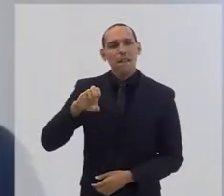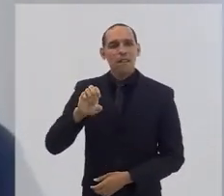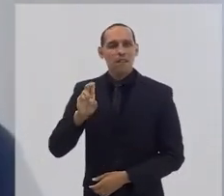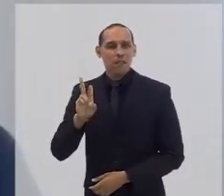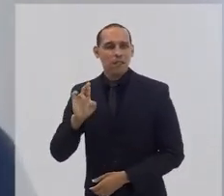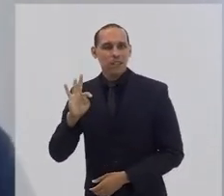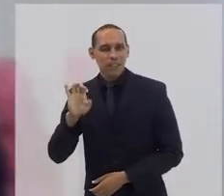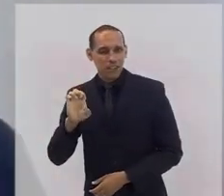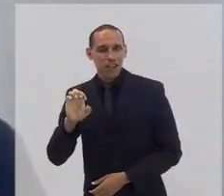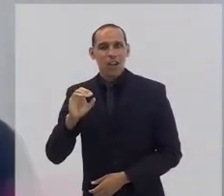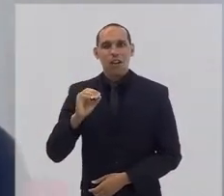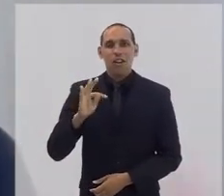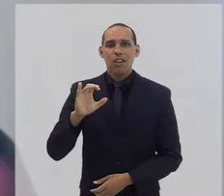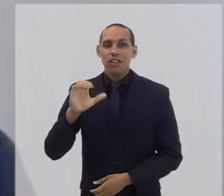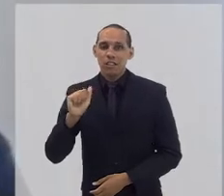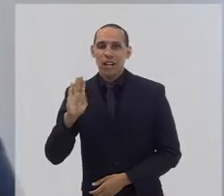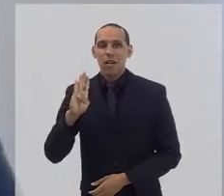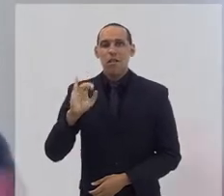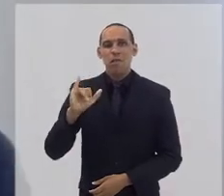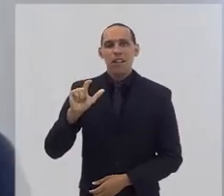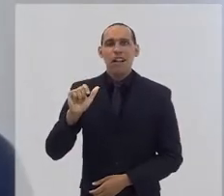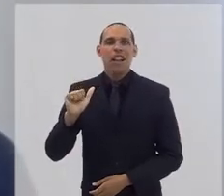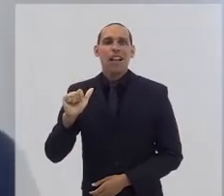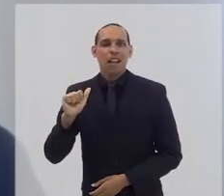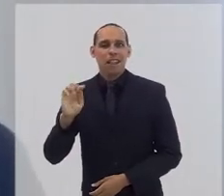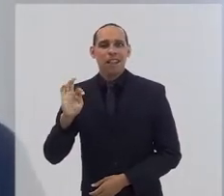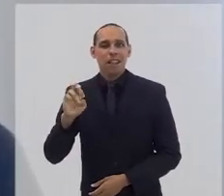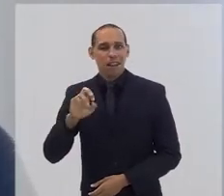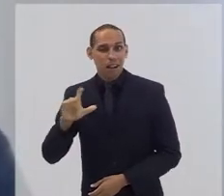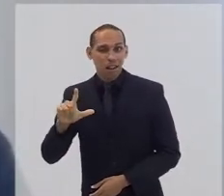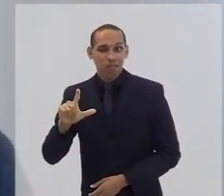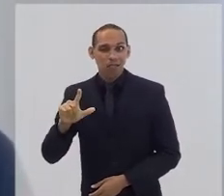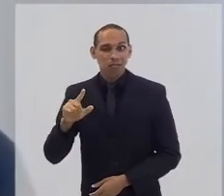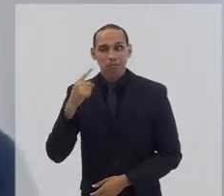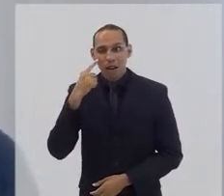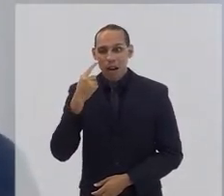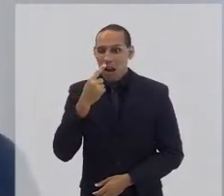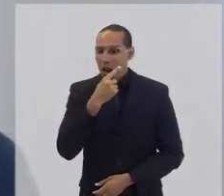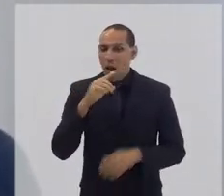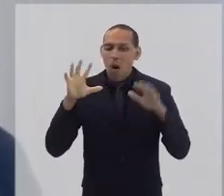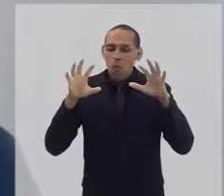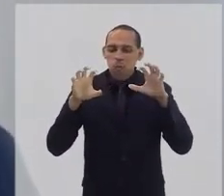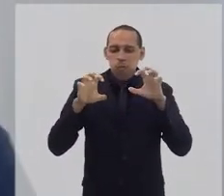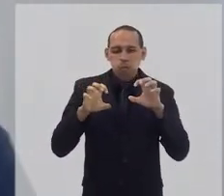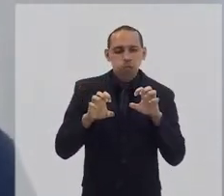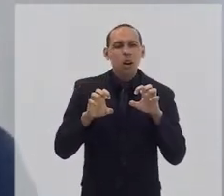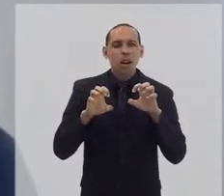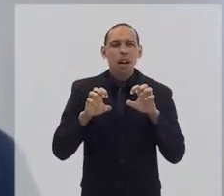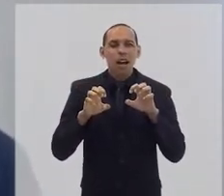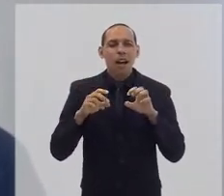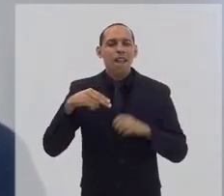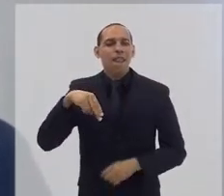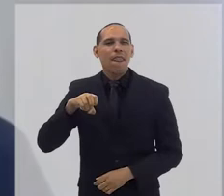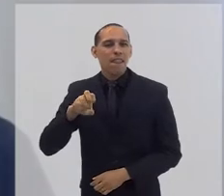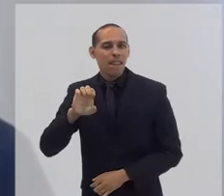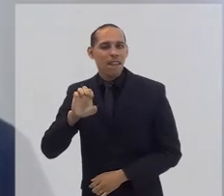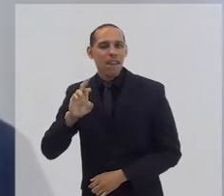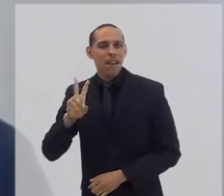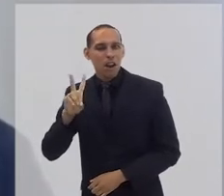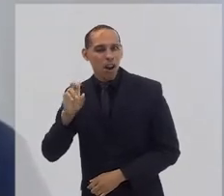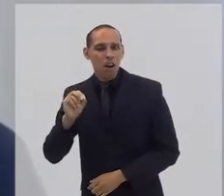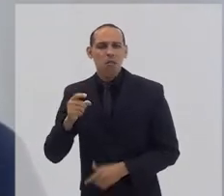problema neuro-oftalmológico mais grave, estava tendo uma perda progressiva da visão,